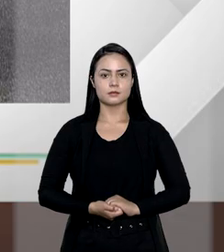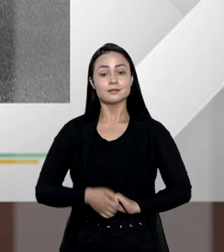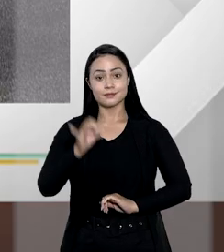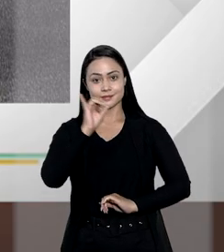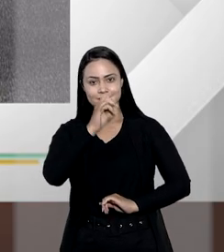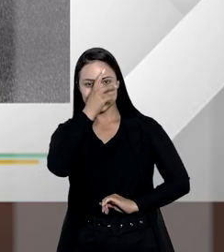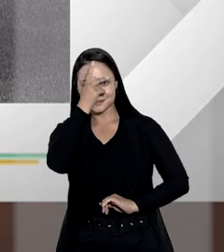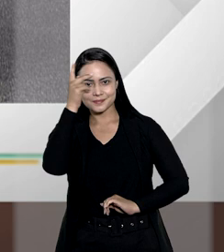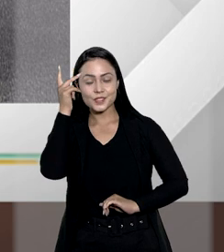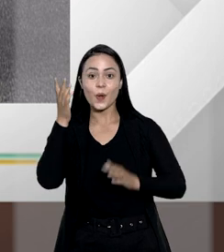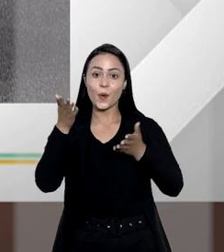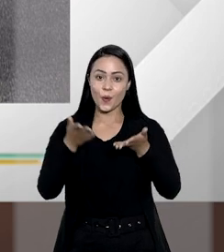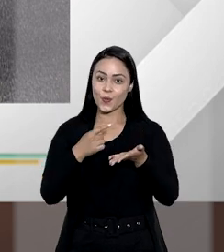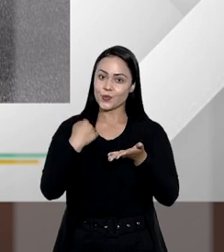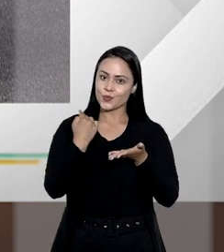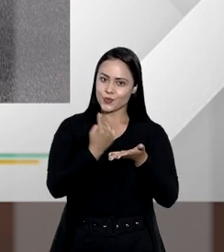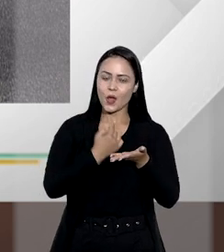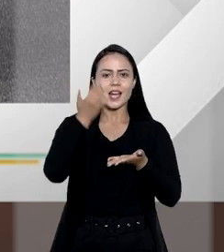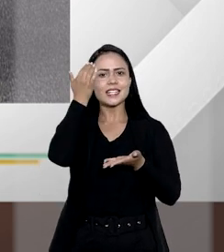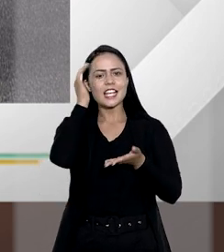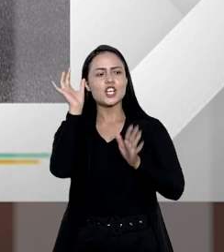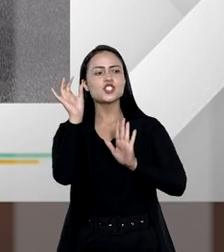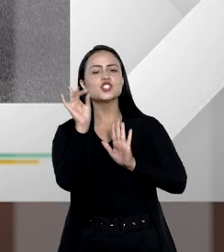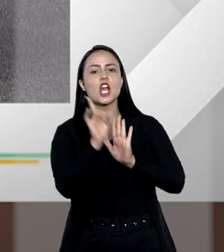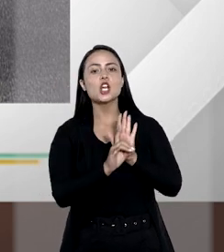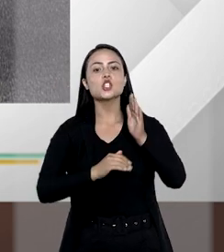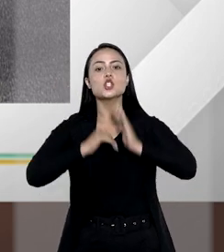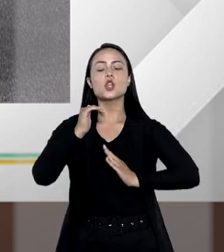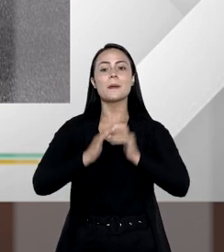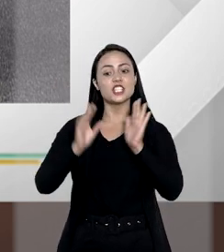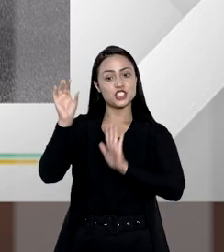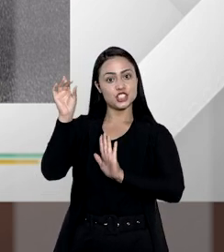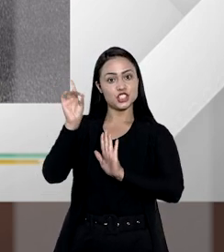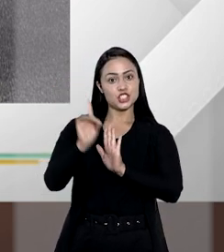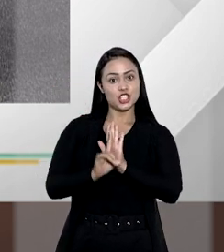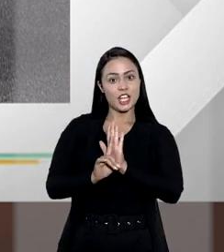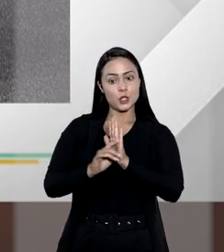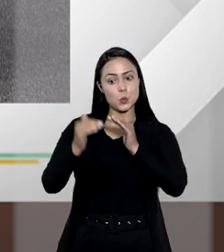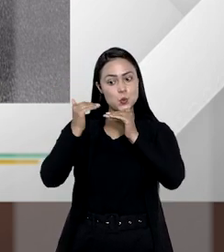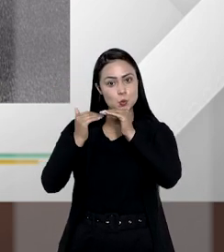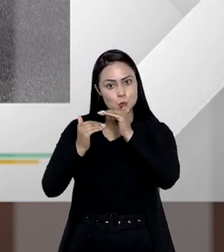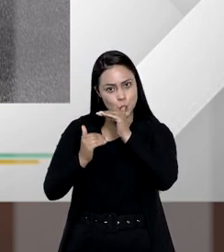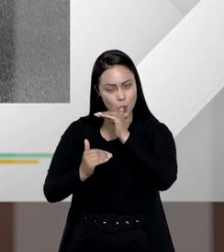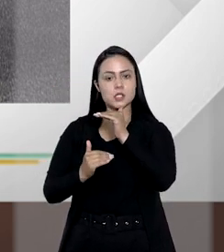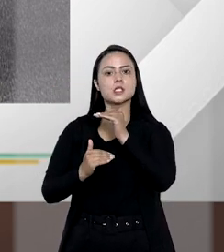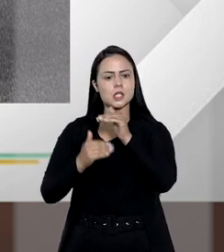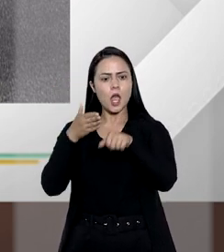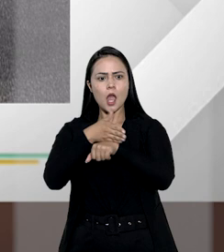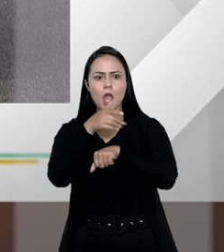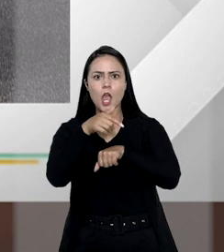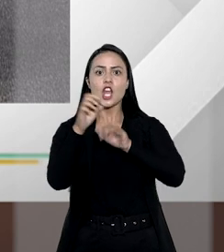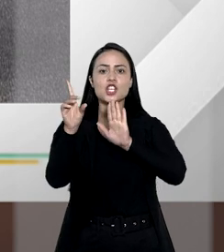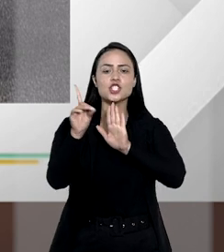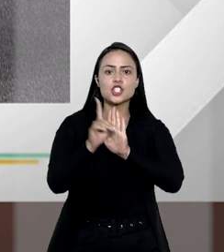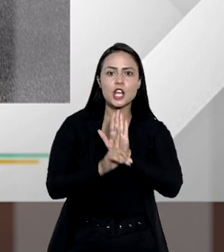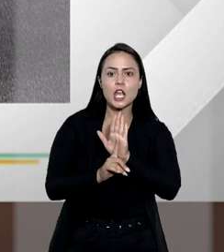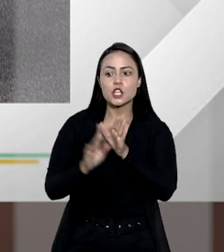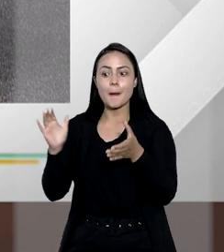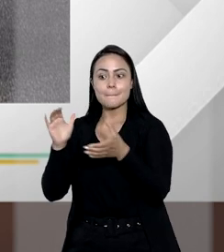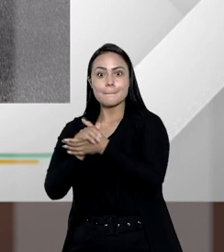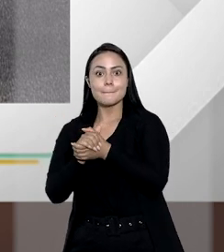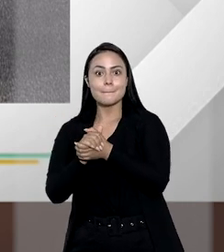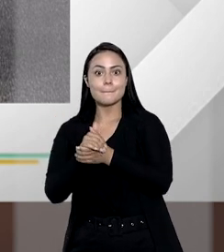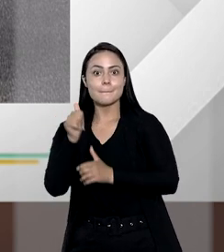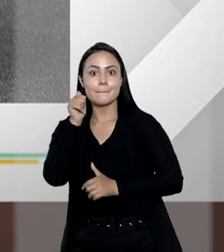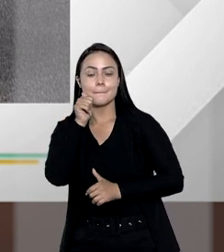Olá pessoal, hoje nós vamos entender direito sobre direito das sucessões, entre eles o direito de cônjuges,